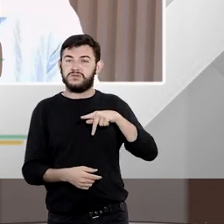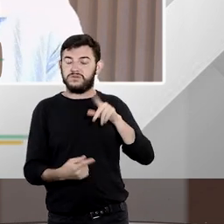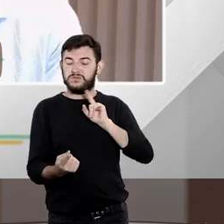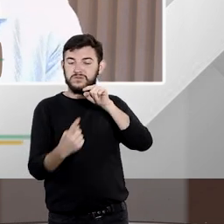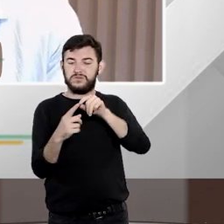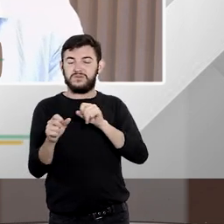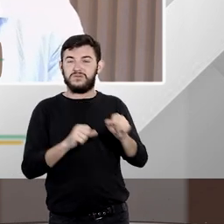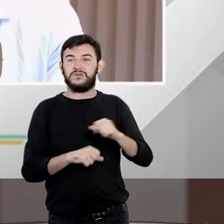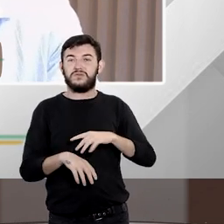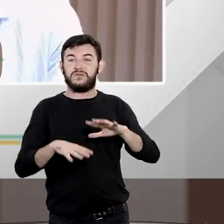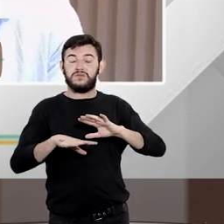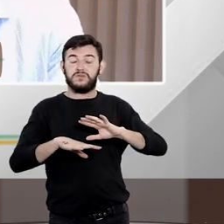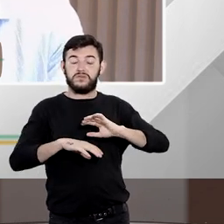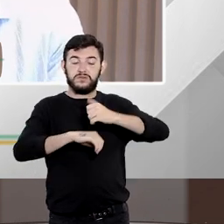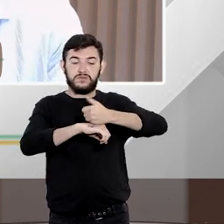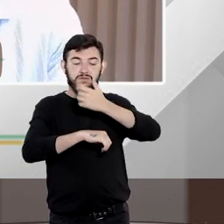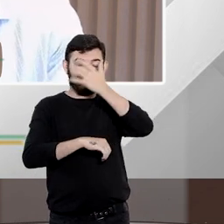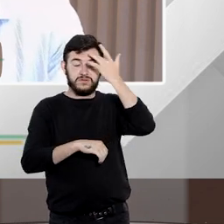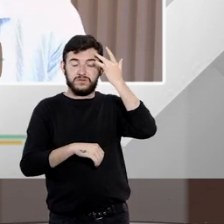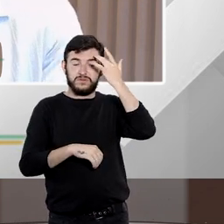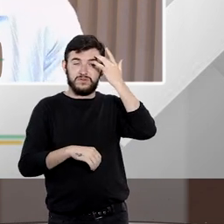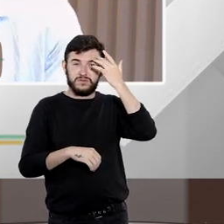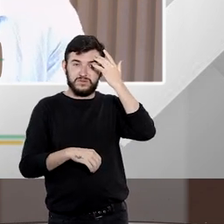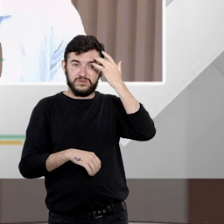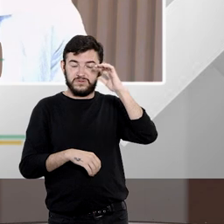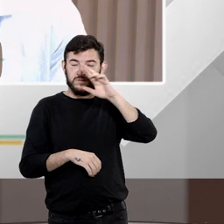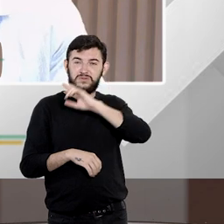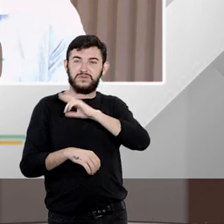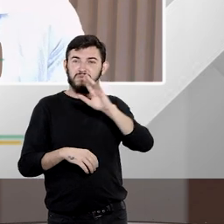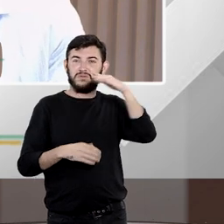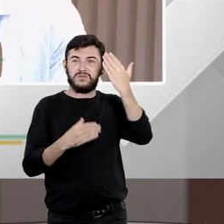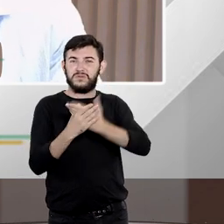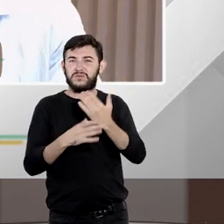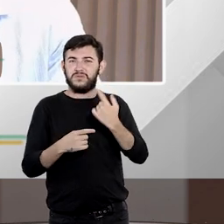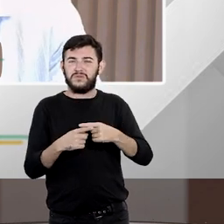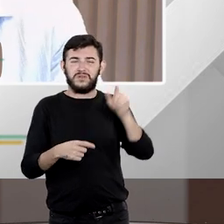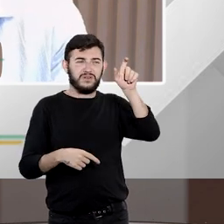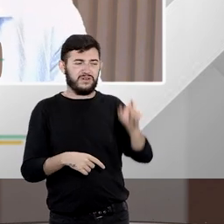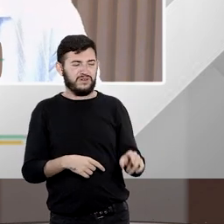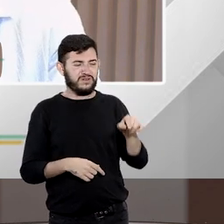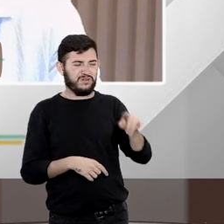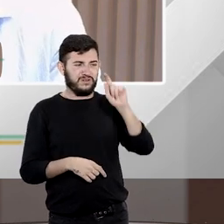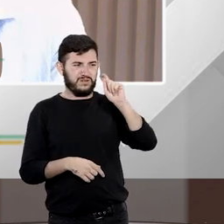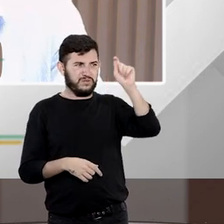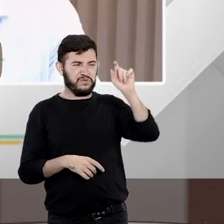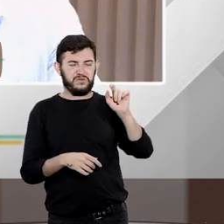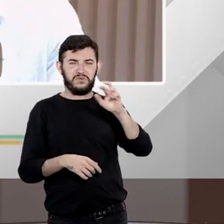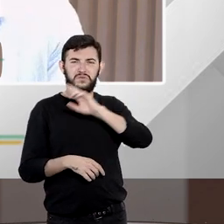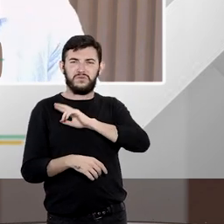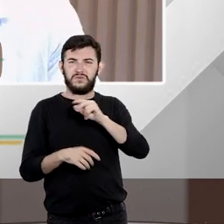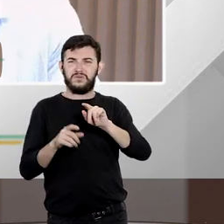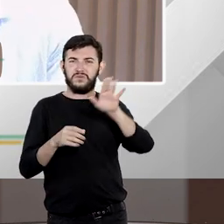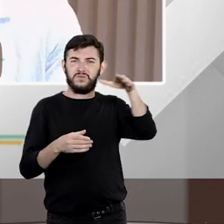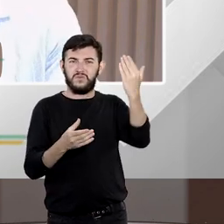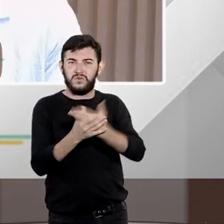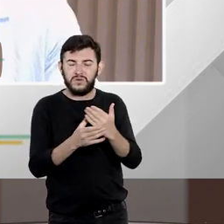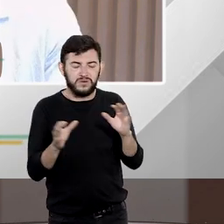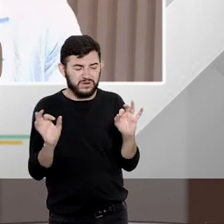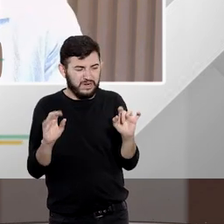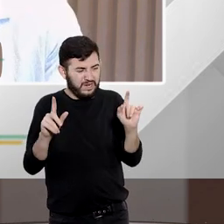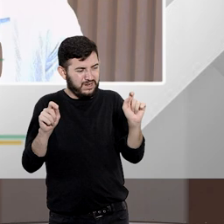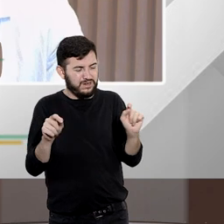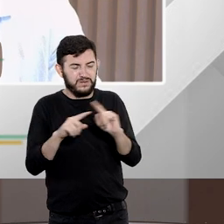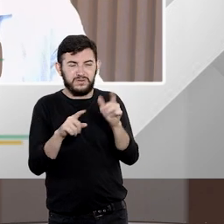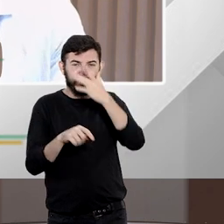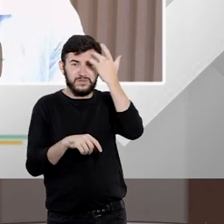possa assumir a titularidade daquela ação porque se ele não é o autor da ação popular é o cidadão como nós já